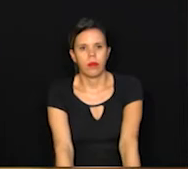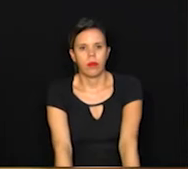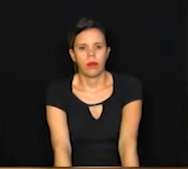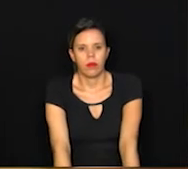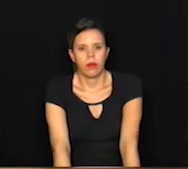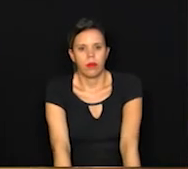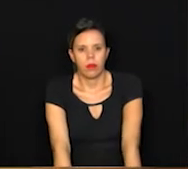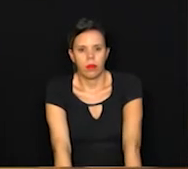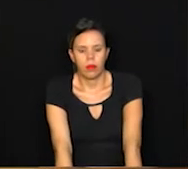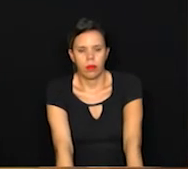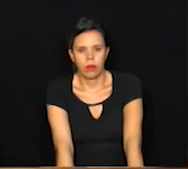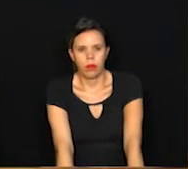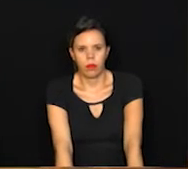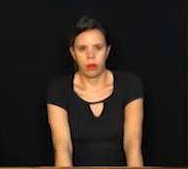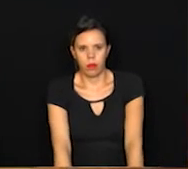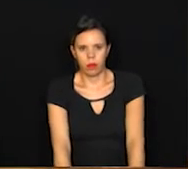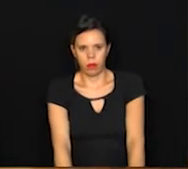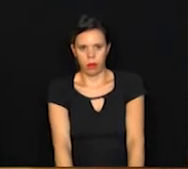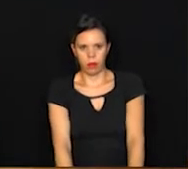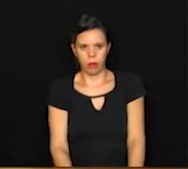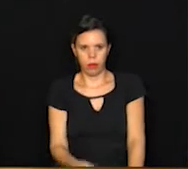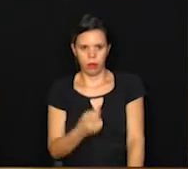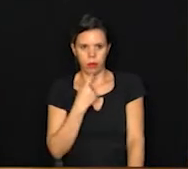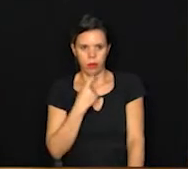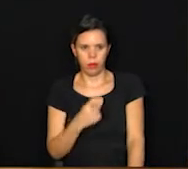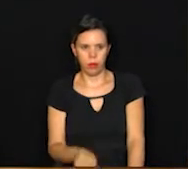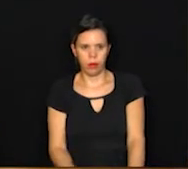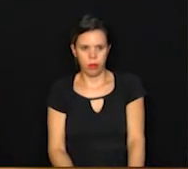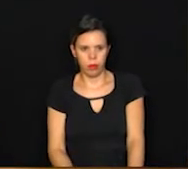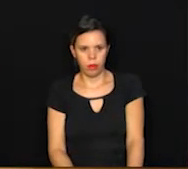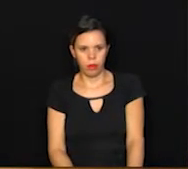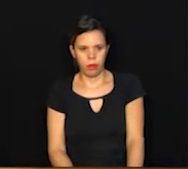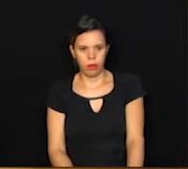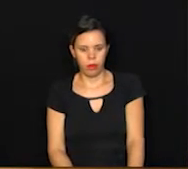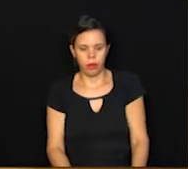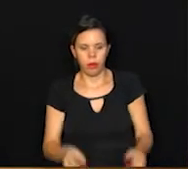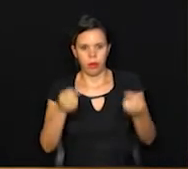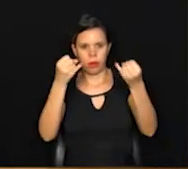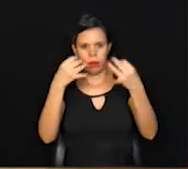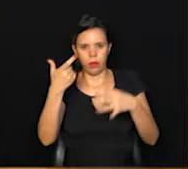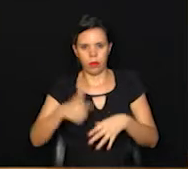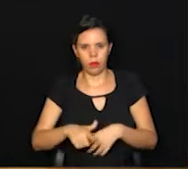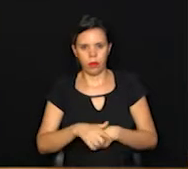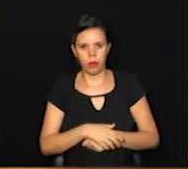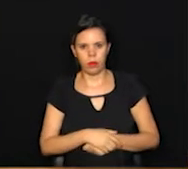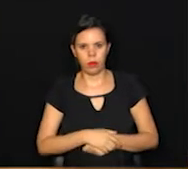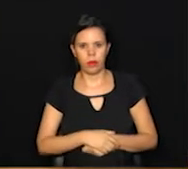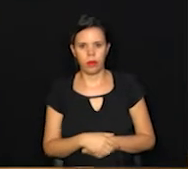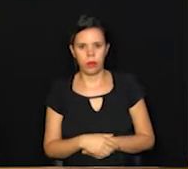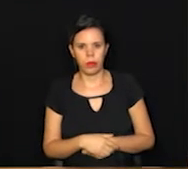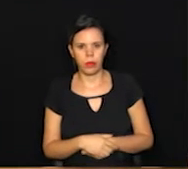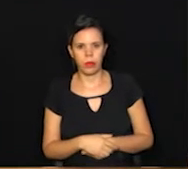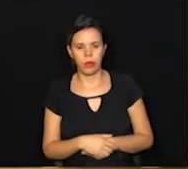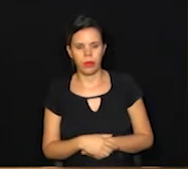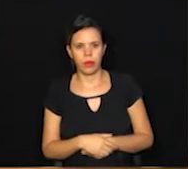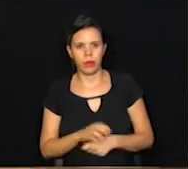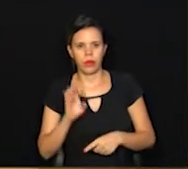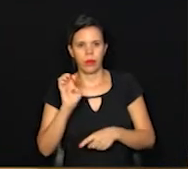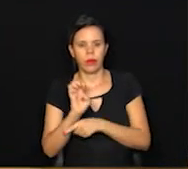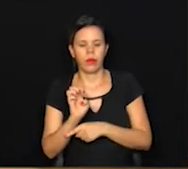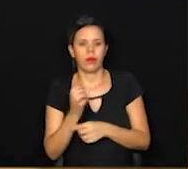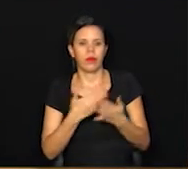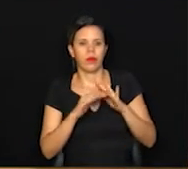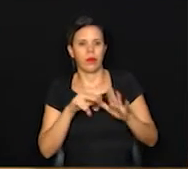Em Campinas, ressaltando novamente, estaduais e